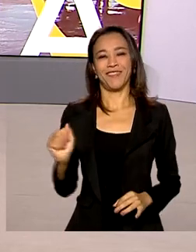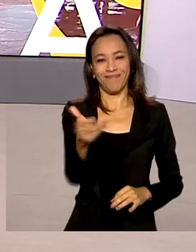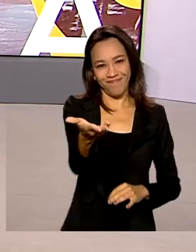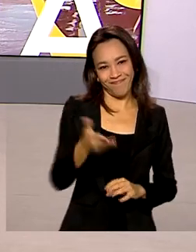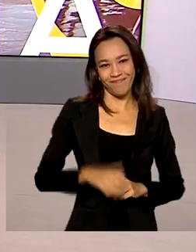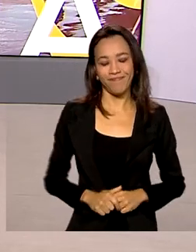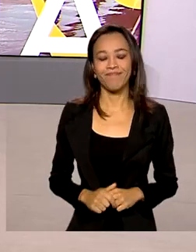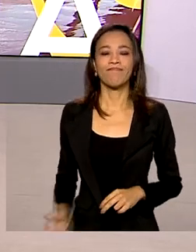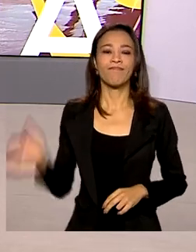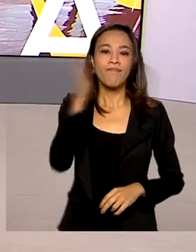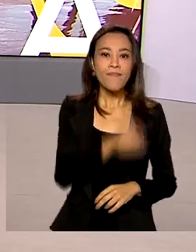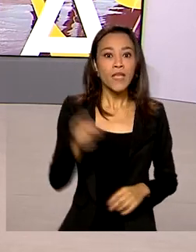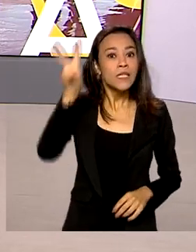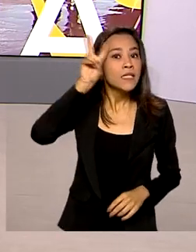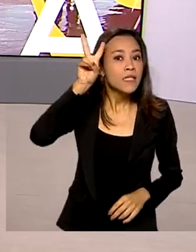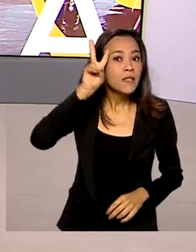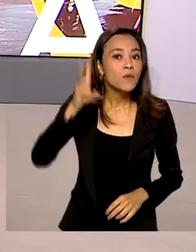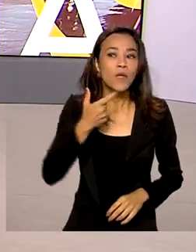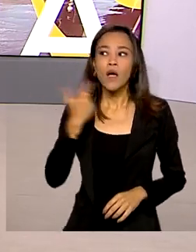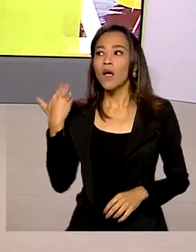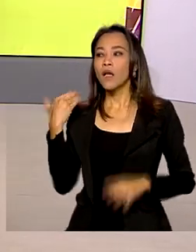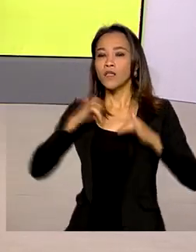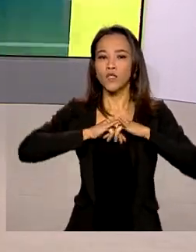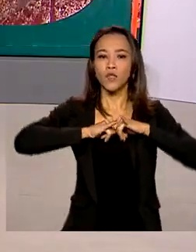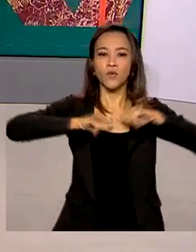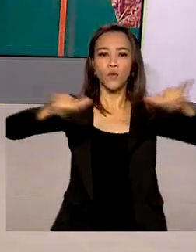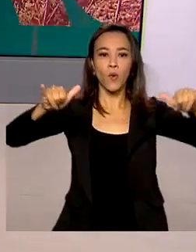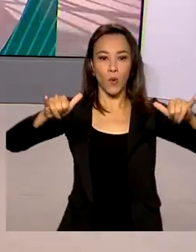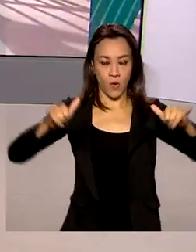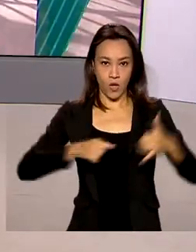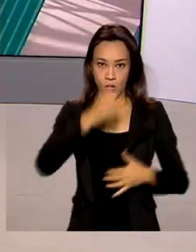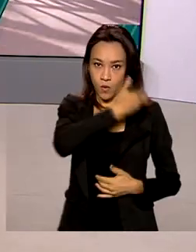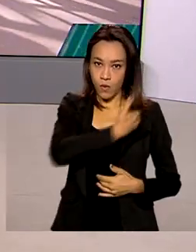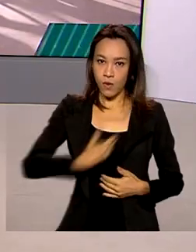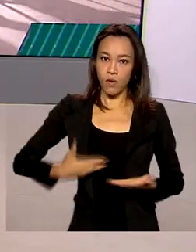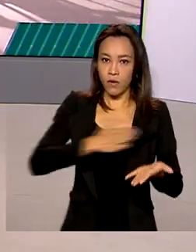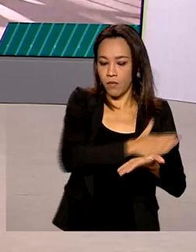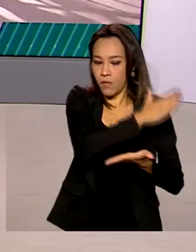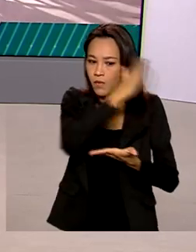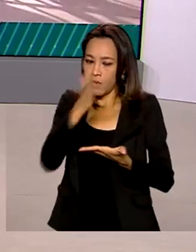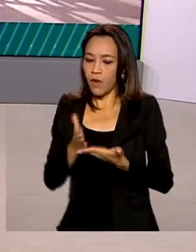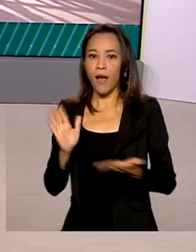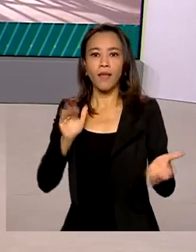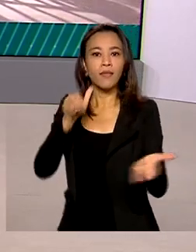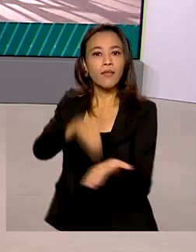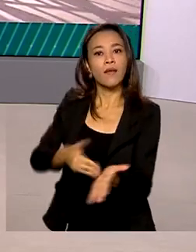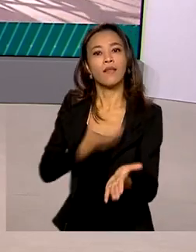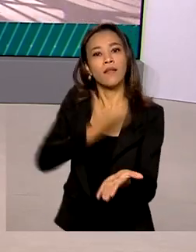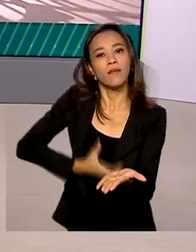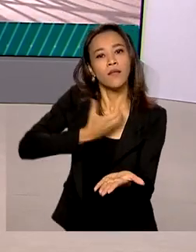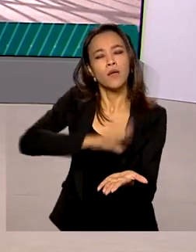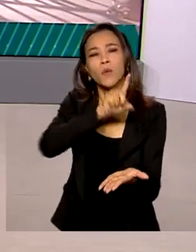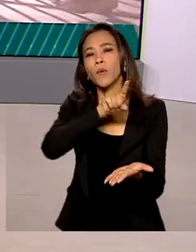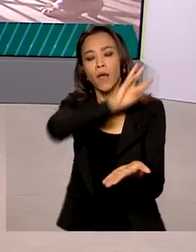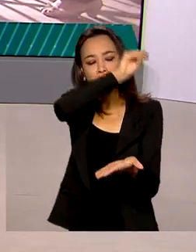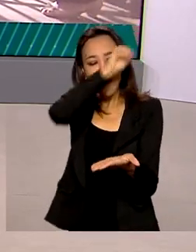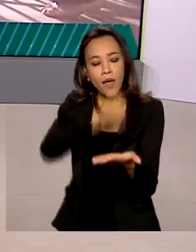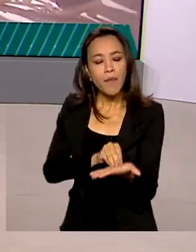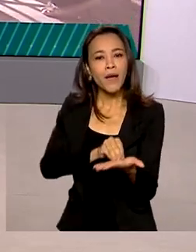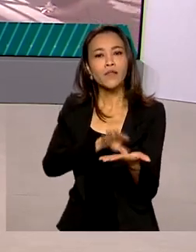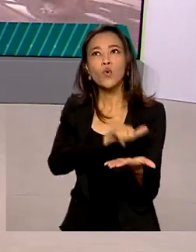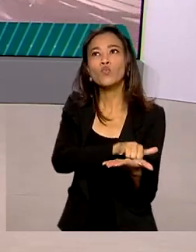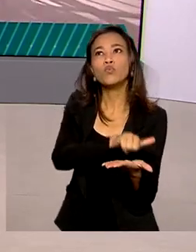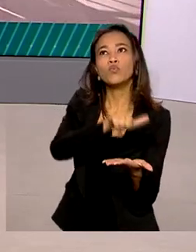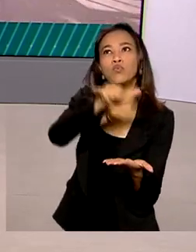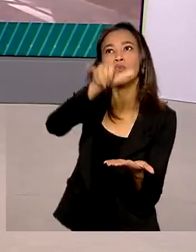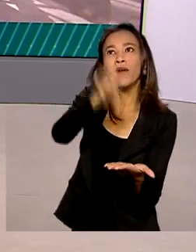Na segunda-feira, nós divulgamos que o governo prorrogou até dezembro o prazo para restituição e remarcação de passagens para